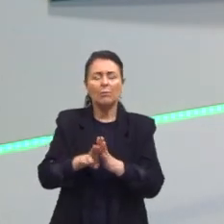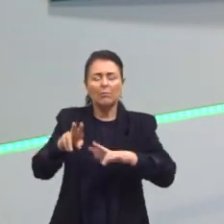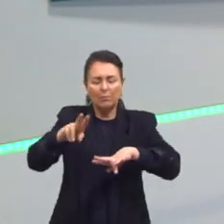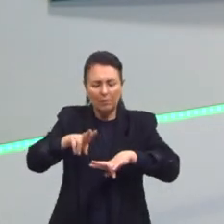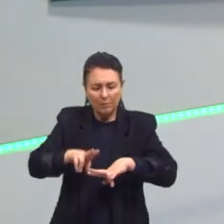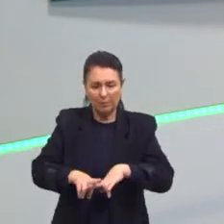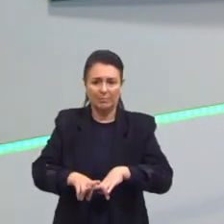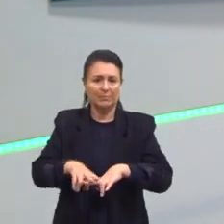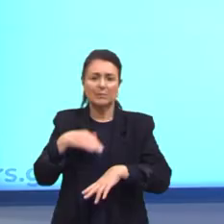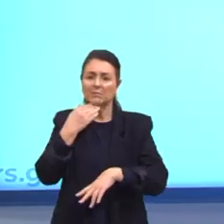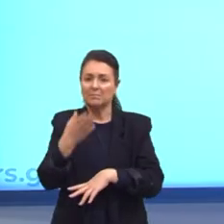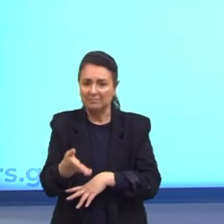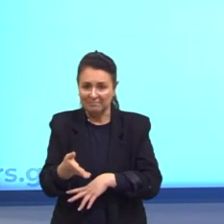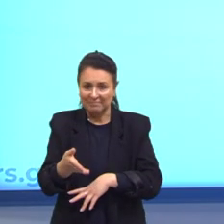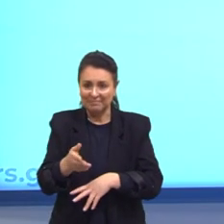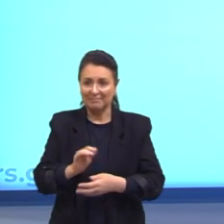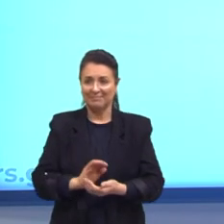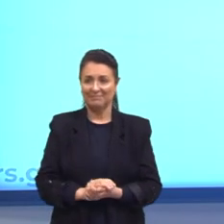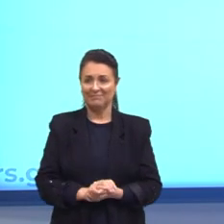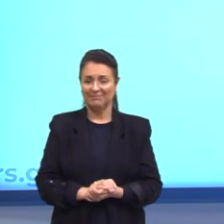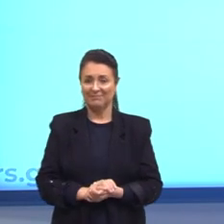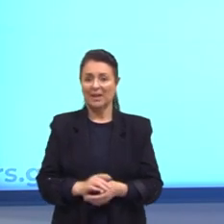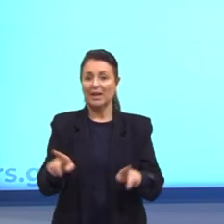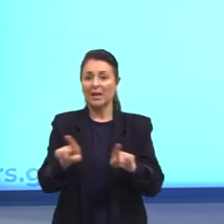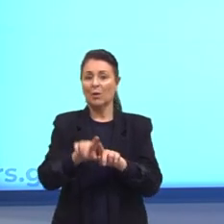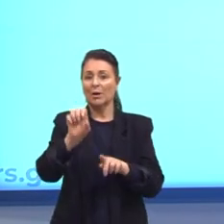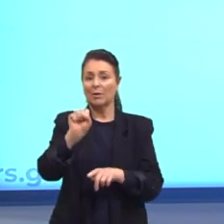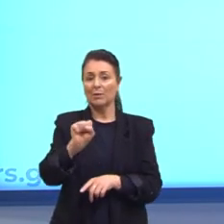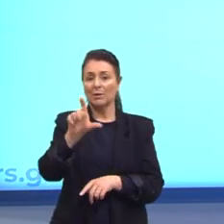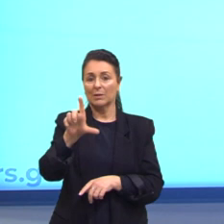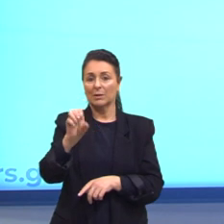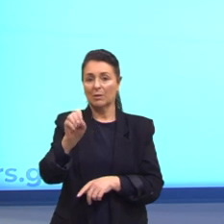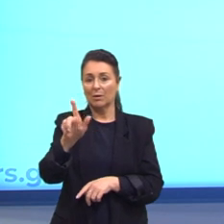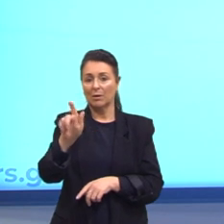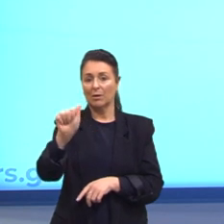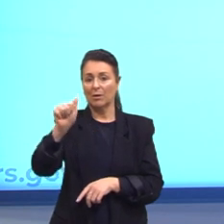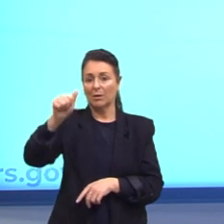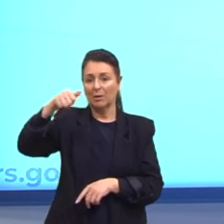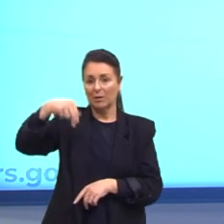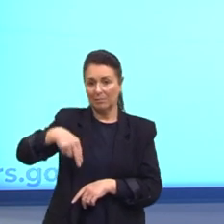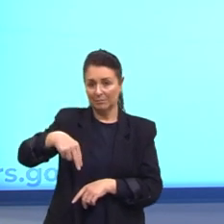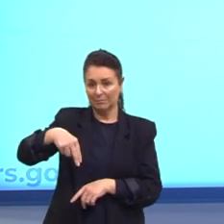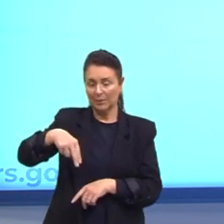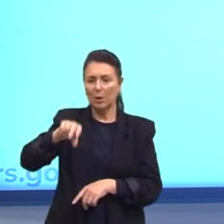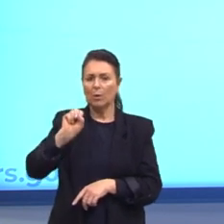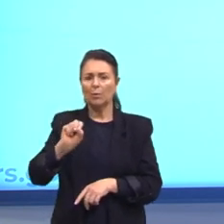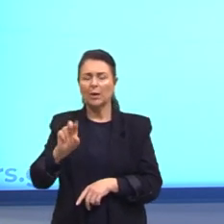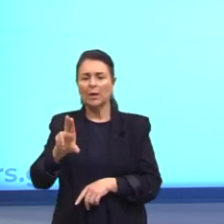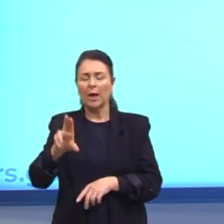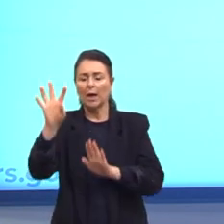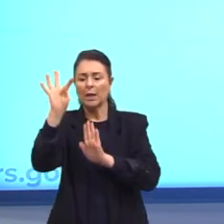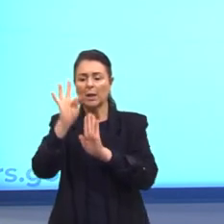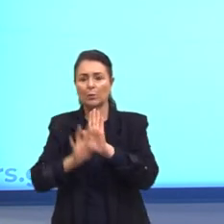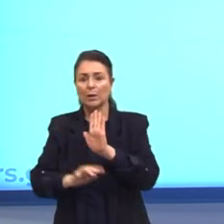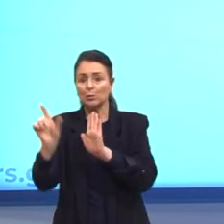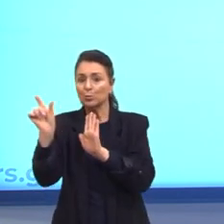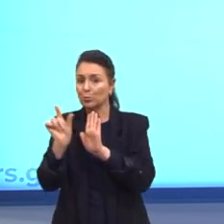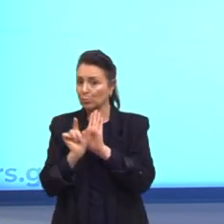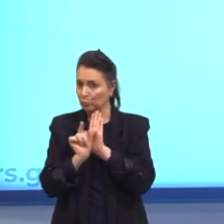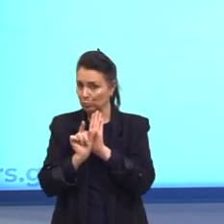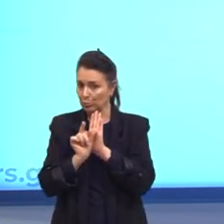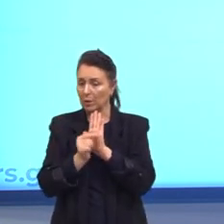disso. O que é um slogan? O slogan vai ser um texto curto que confere a